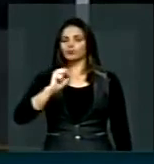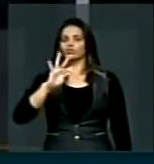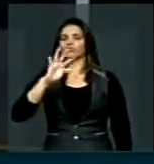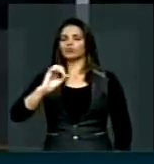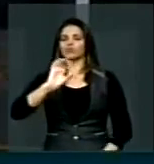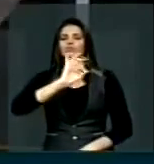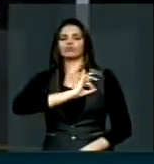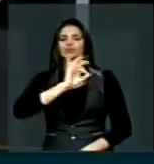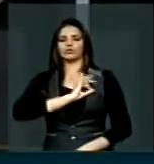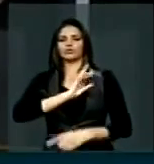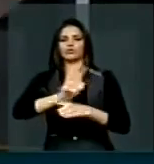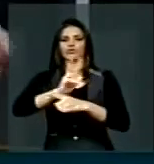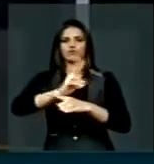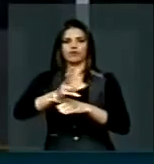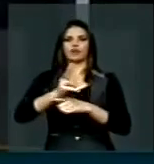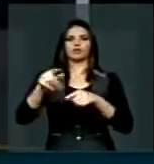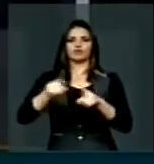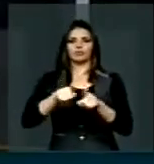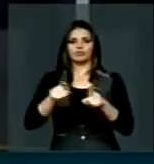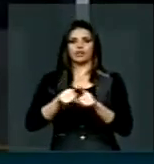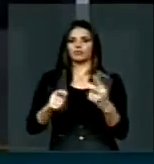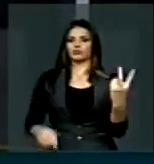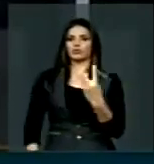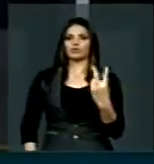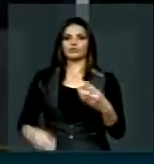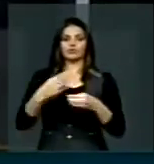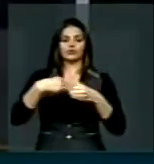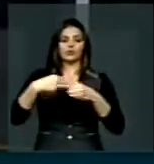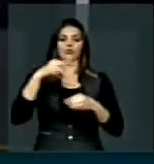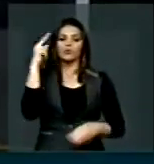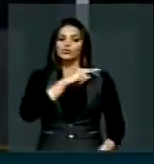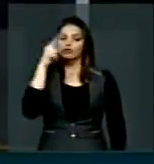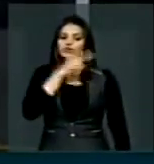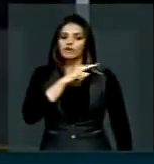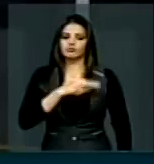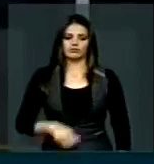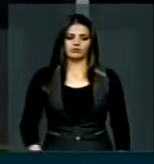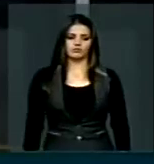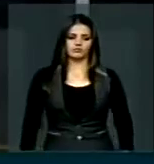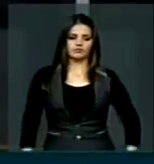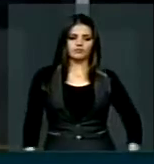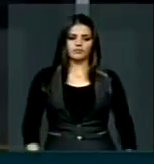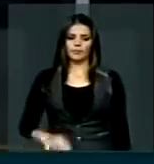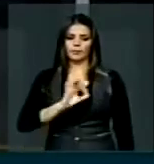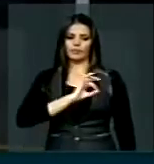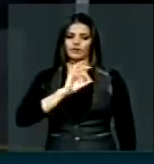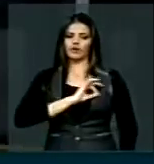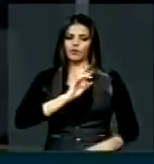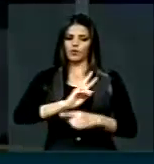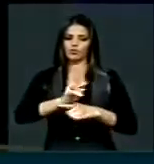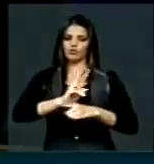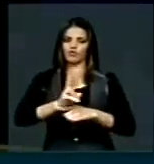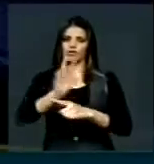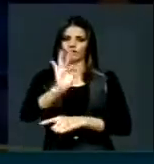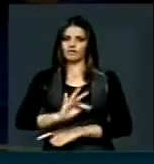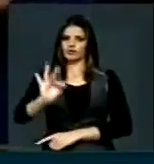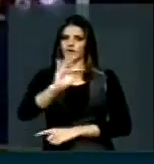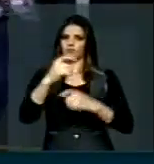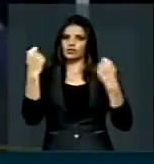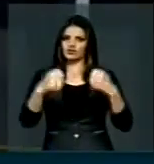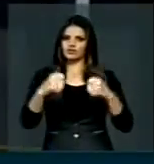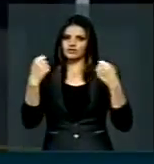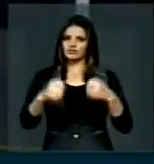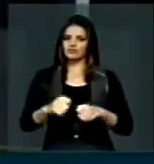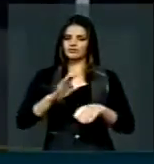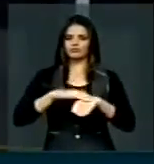Rodoviária de Salgueiro e lá da Serra da Santa de Petrolina. Urgentemente, Polícia Rodoviária tem que